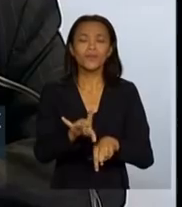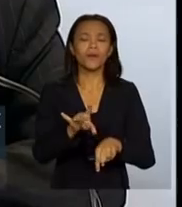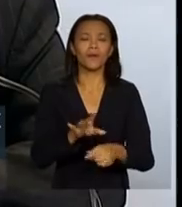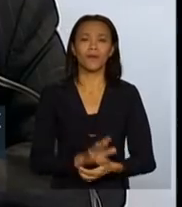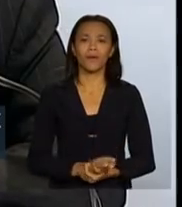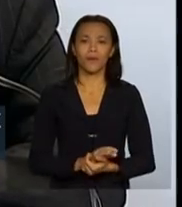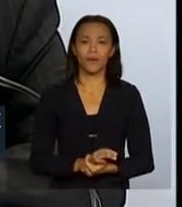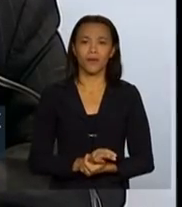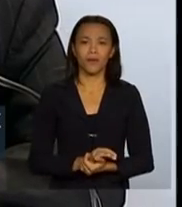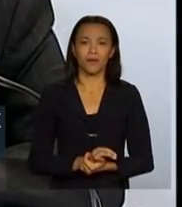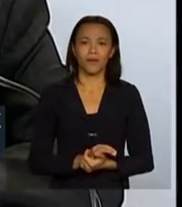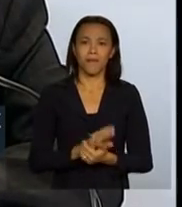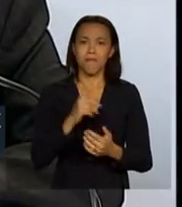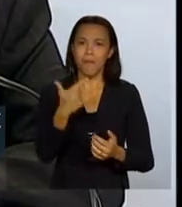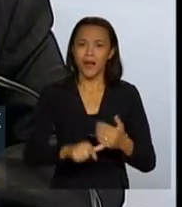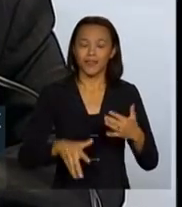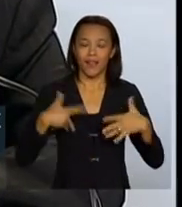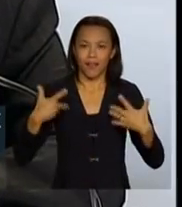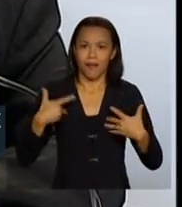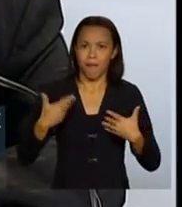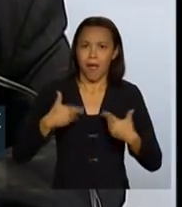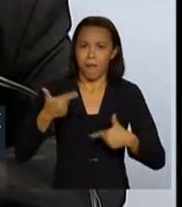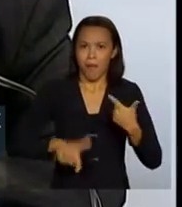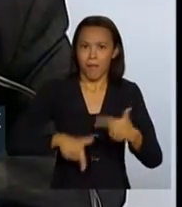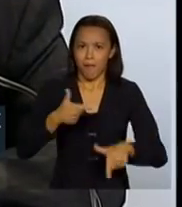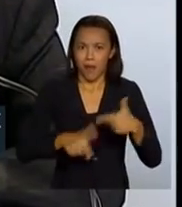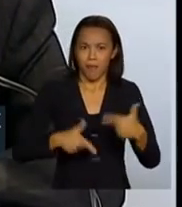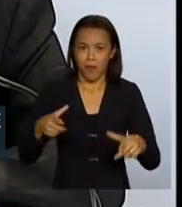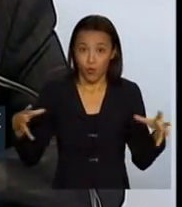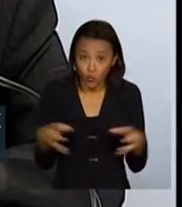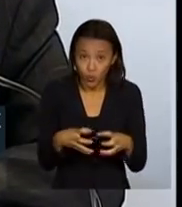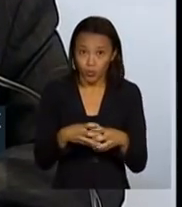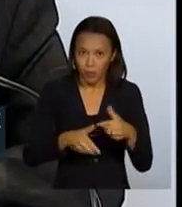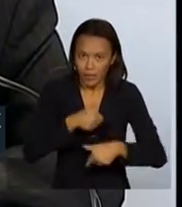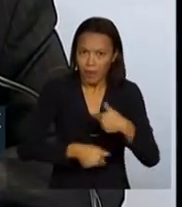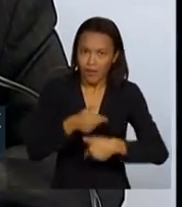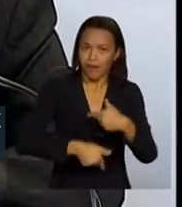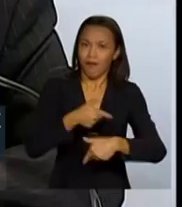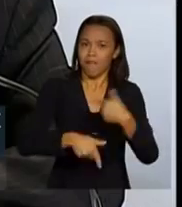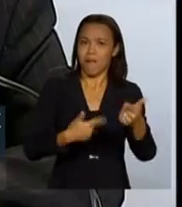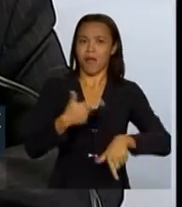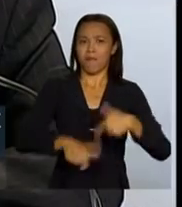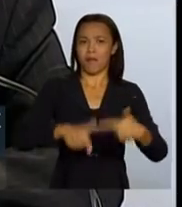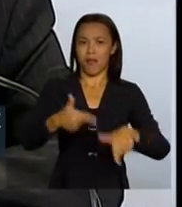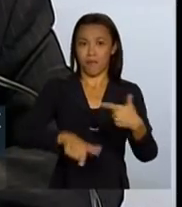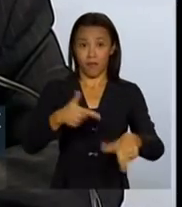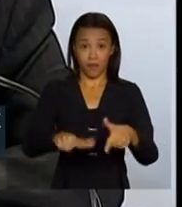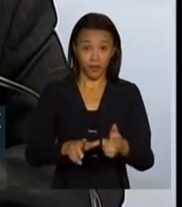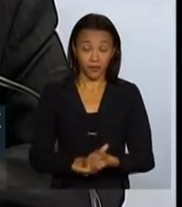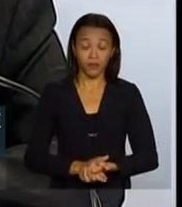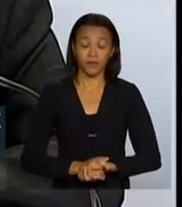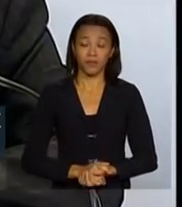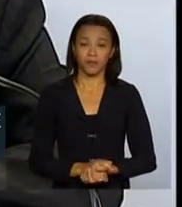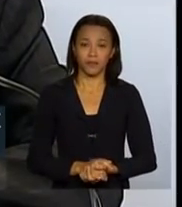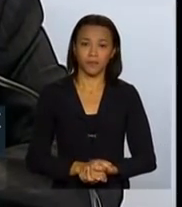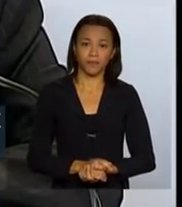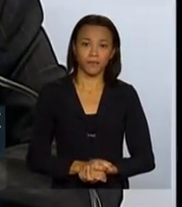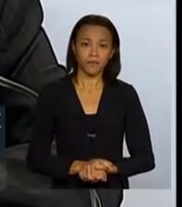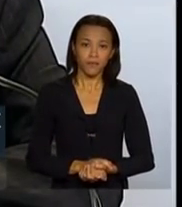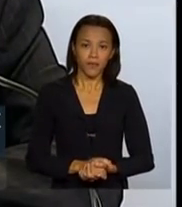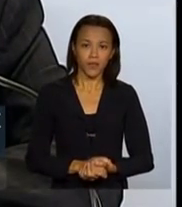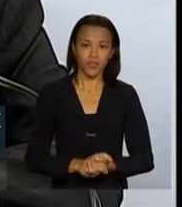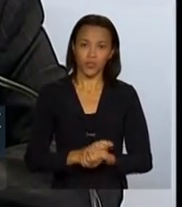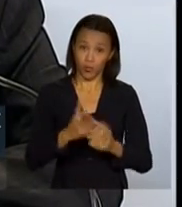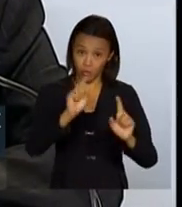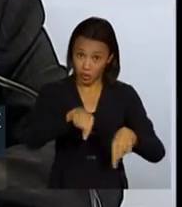o aumento da motivação dos integrantes aqui para poder estar se debruçando sobre os